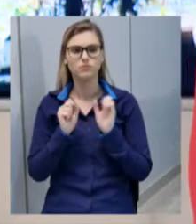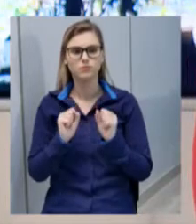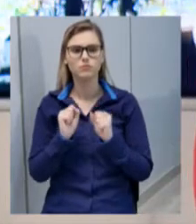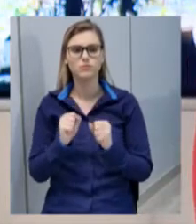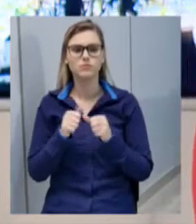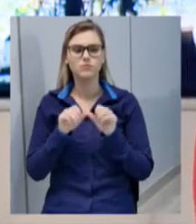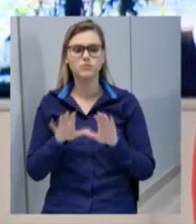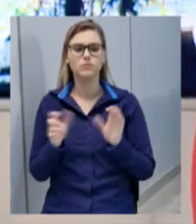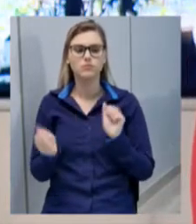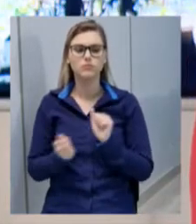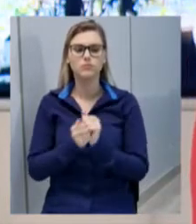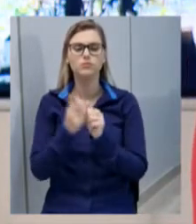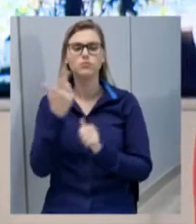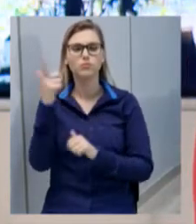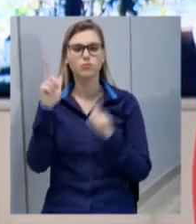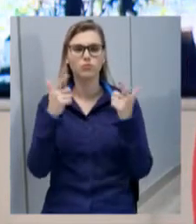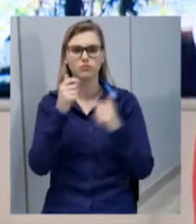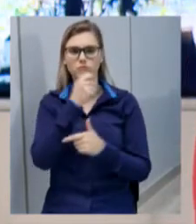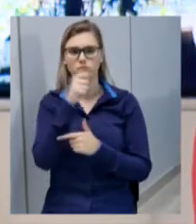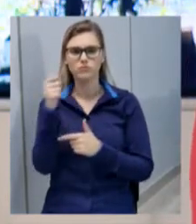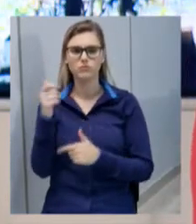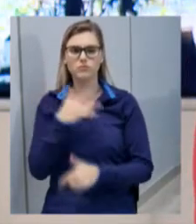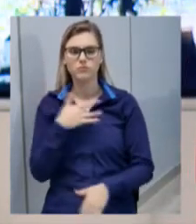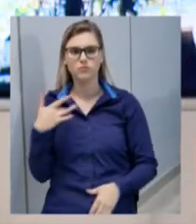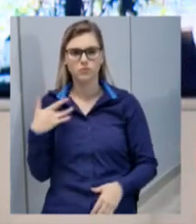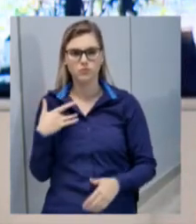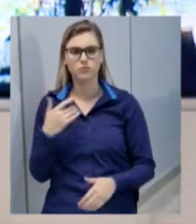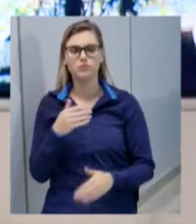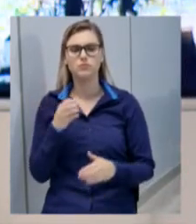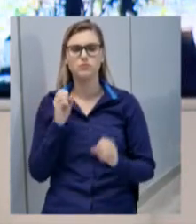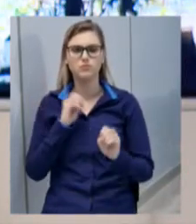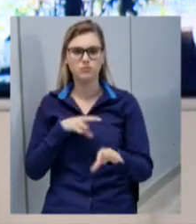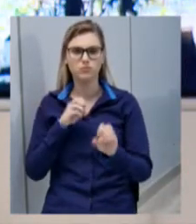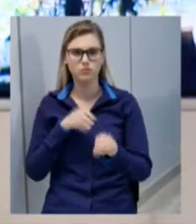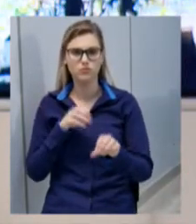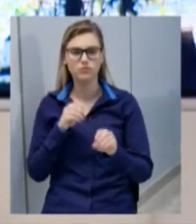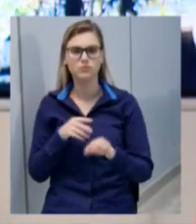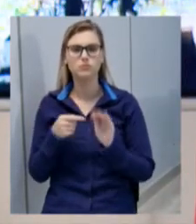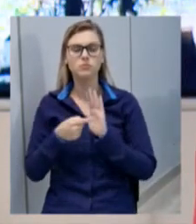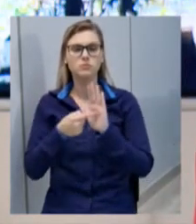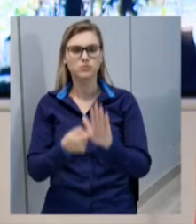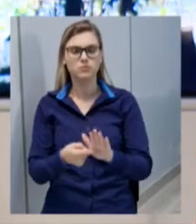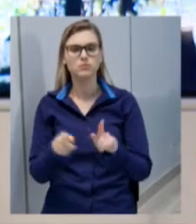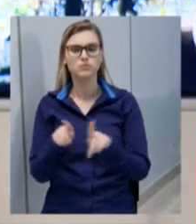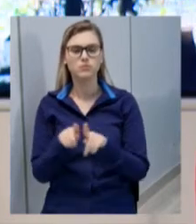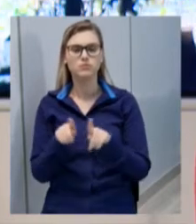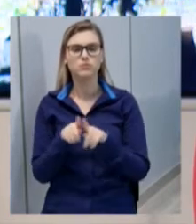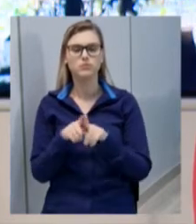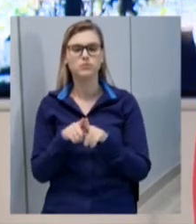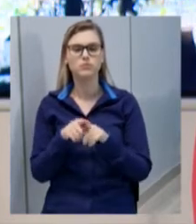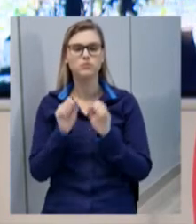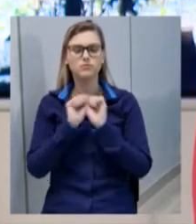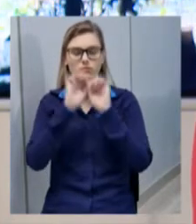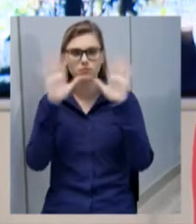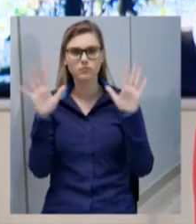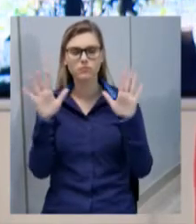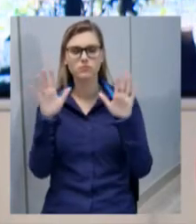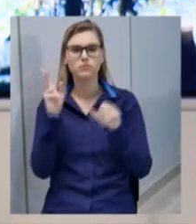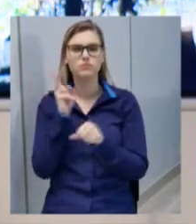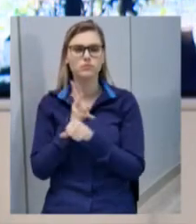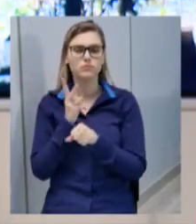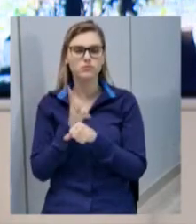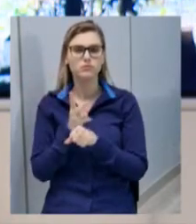estar junto com outras instituições da saúde, da educação, trazendo esclarecimentos e prevenindo